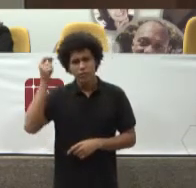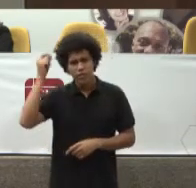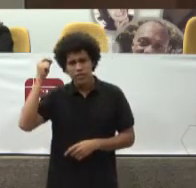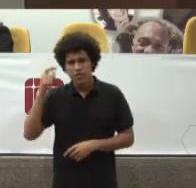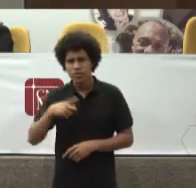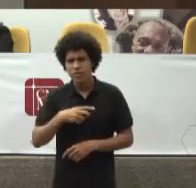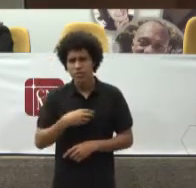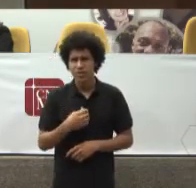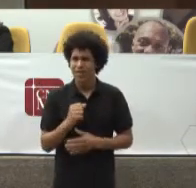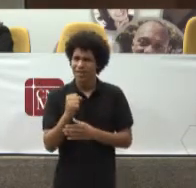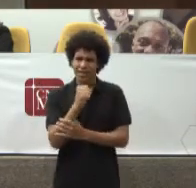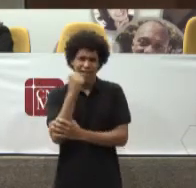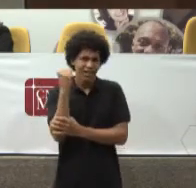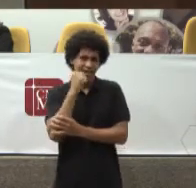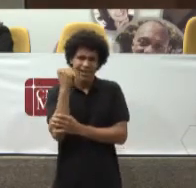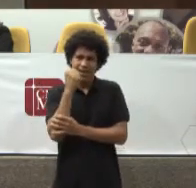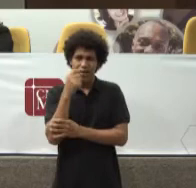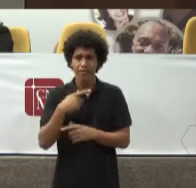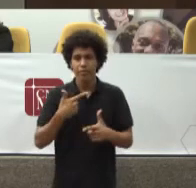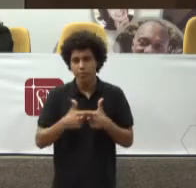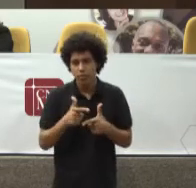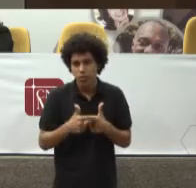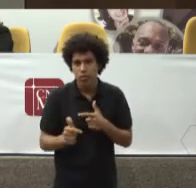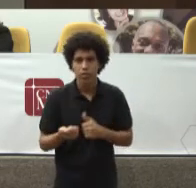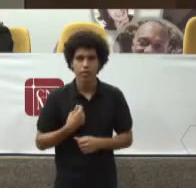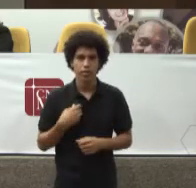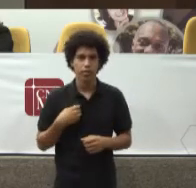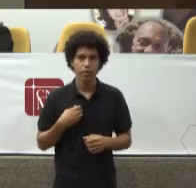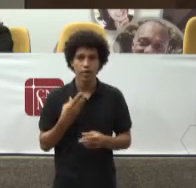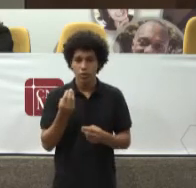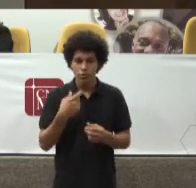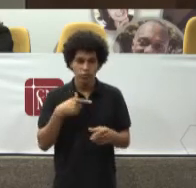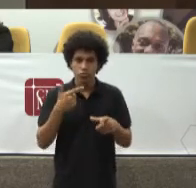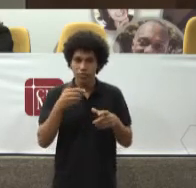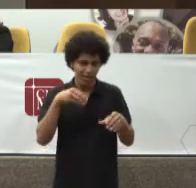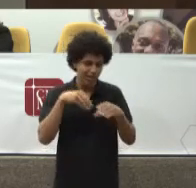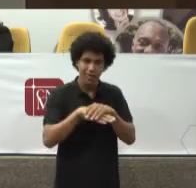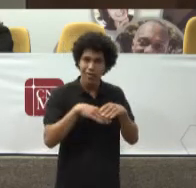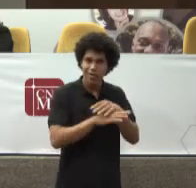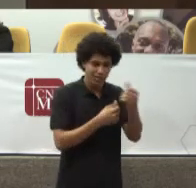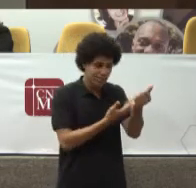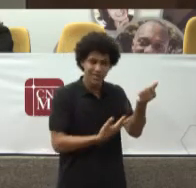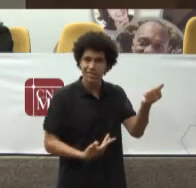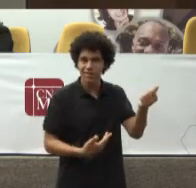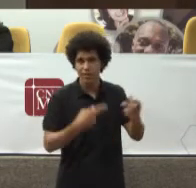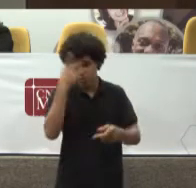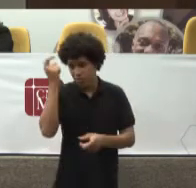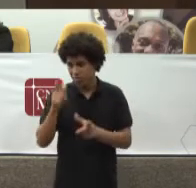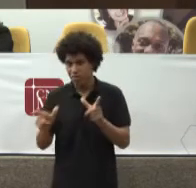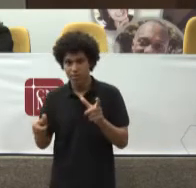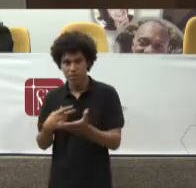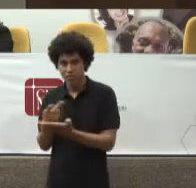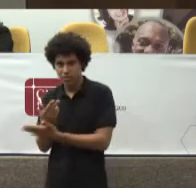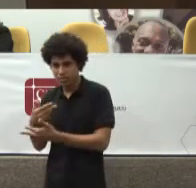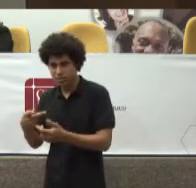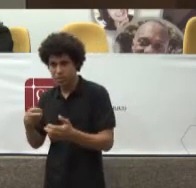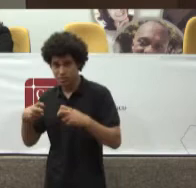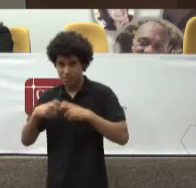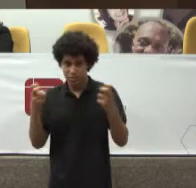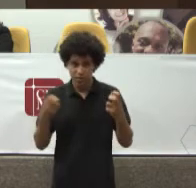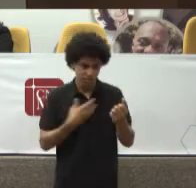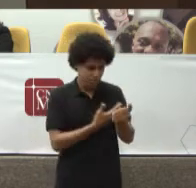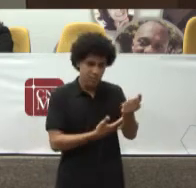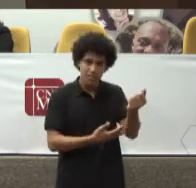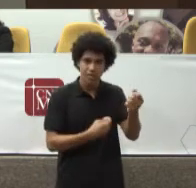sangue Também não tínhamos Tanto controle Como há hoje Na qualidade de medicamentos E de alimentos E isso